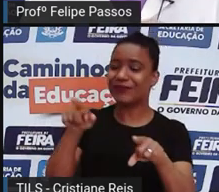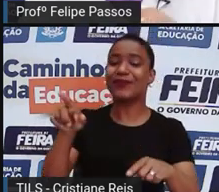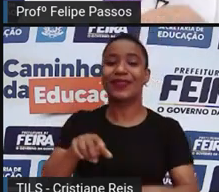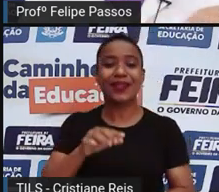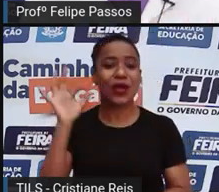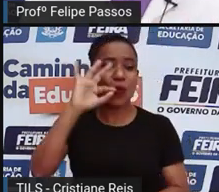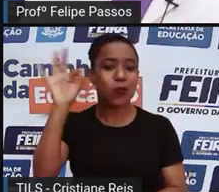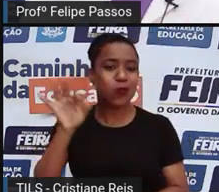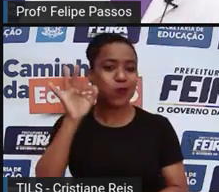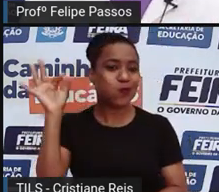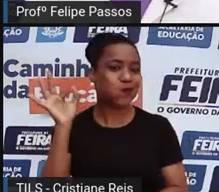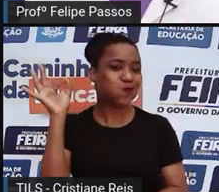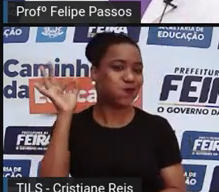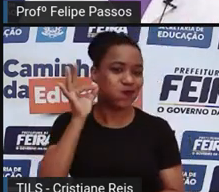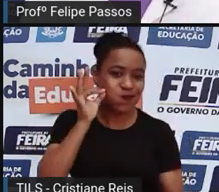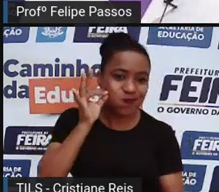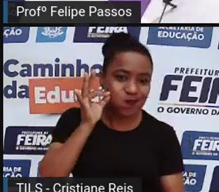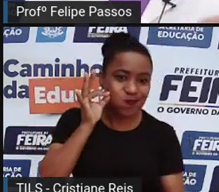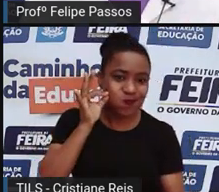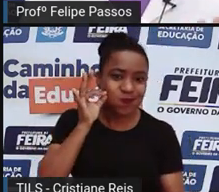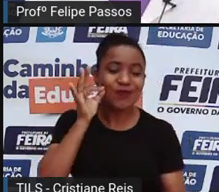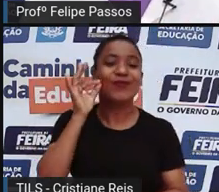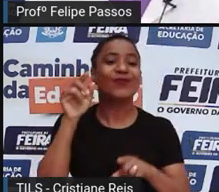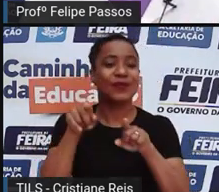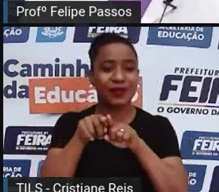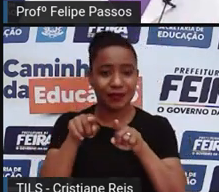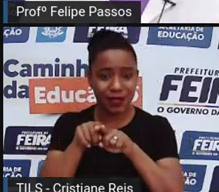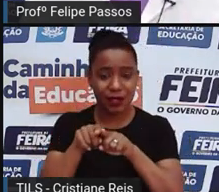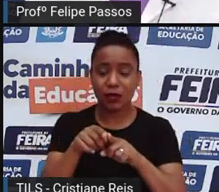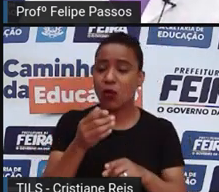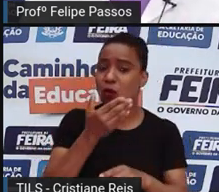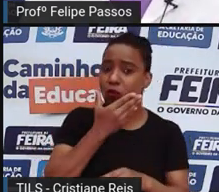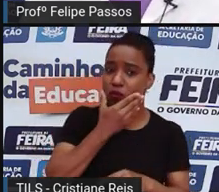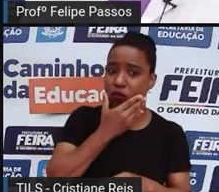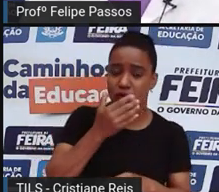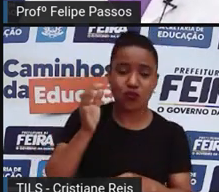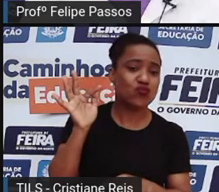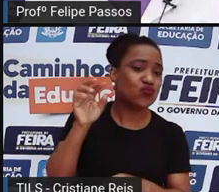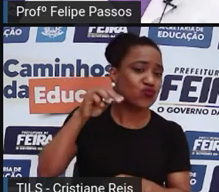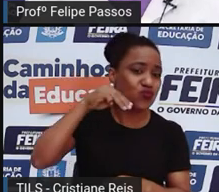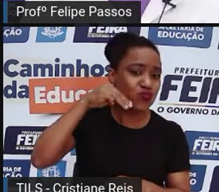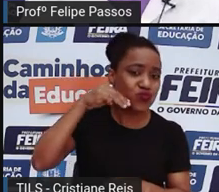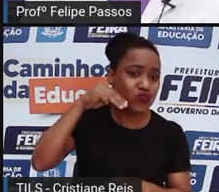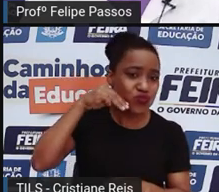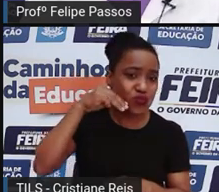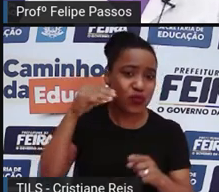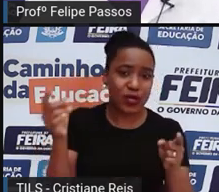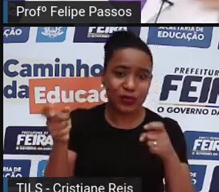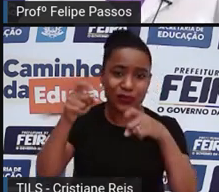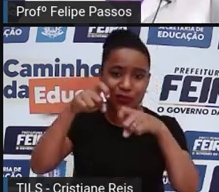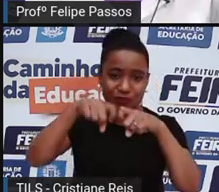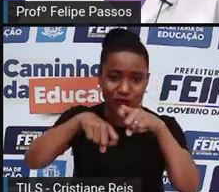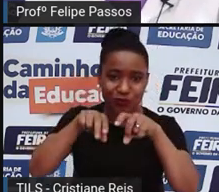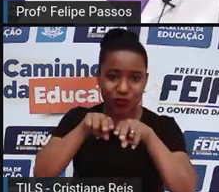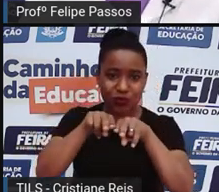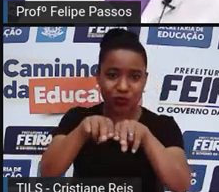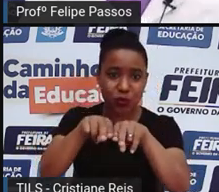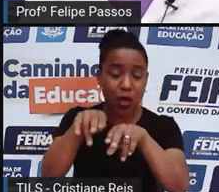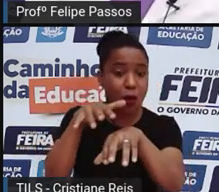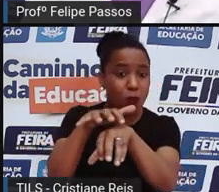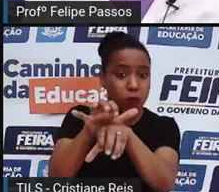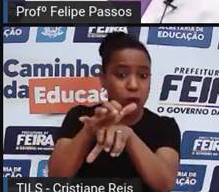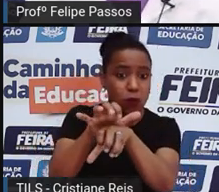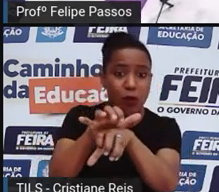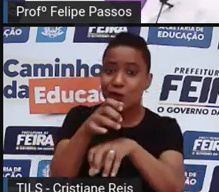sem a presença de um macho, sem a fecundação. E esses ovos, eles vão ser os machos da próxima geração.